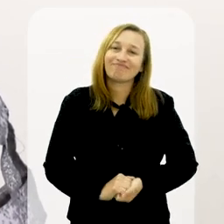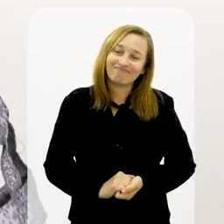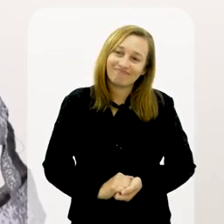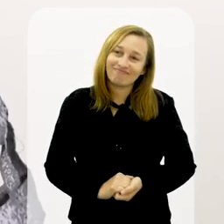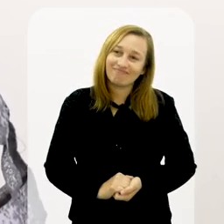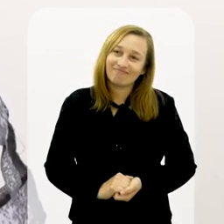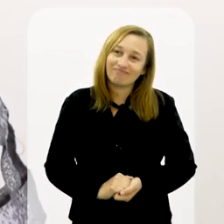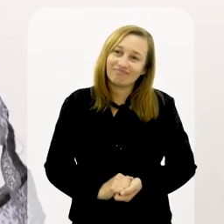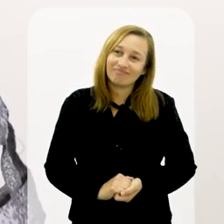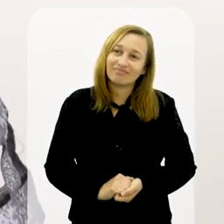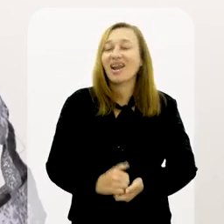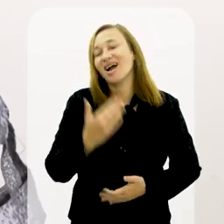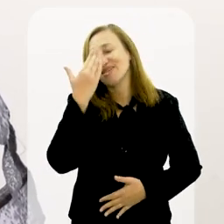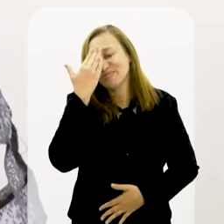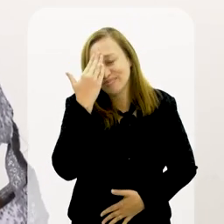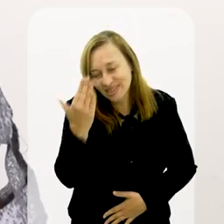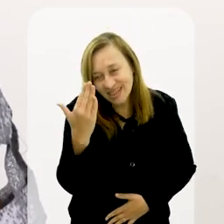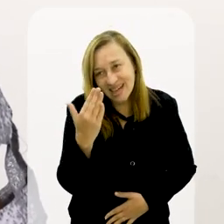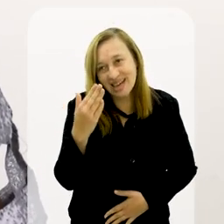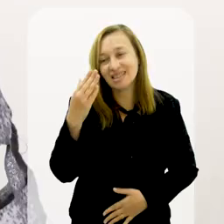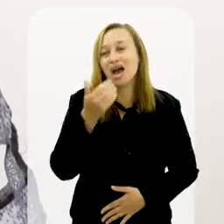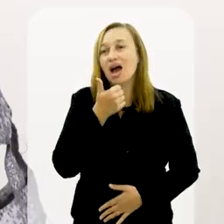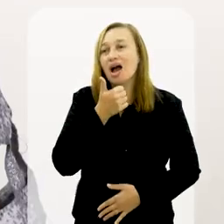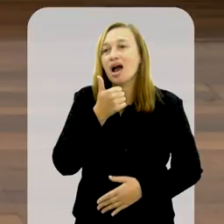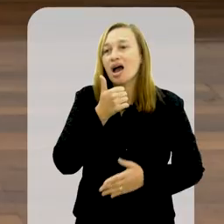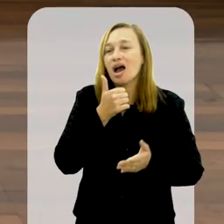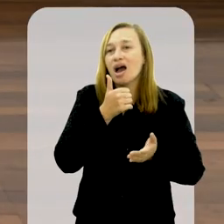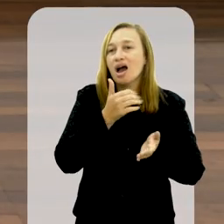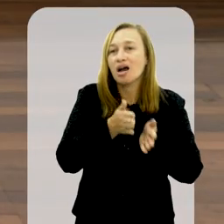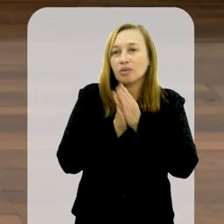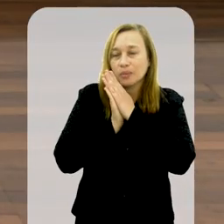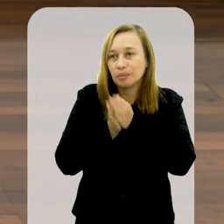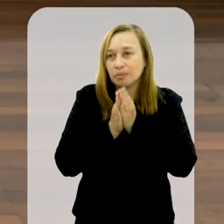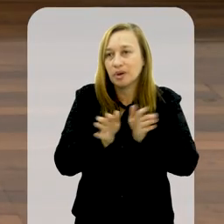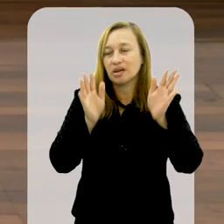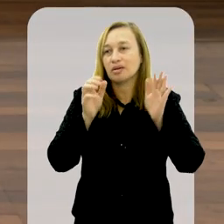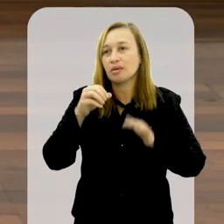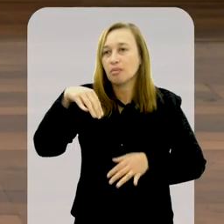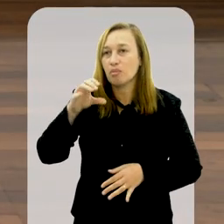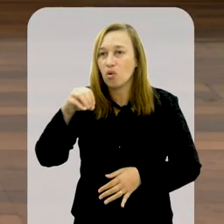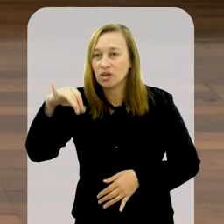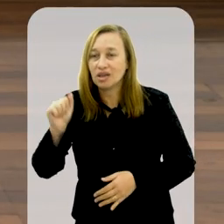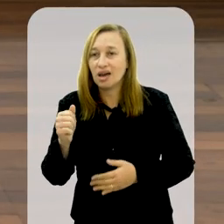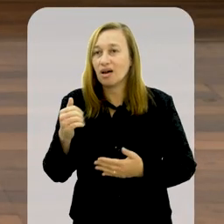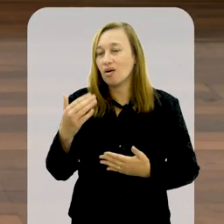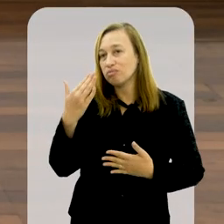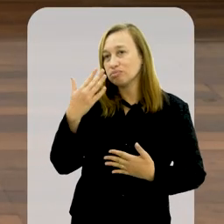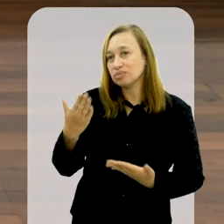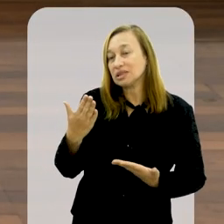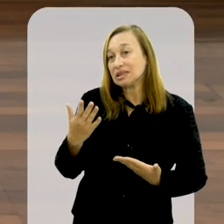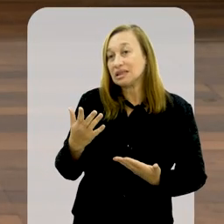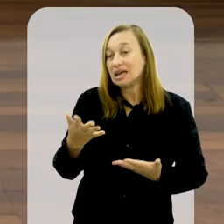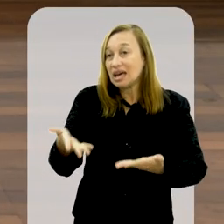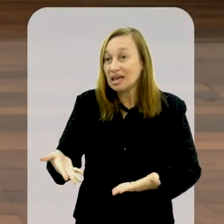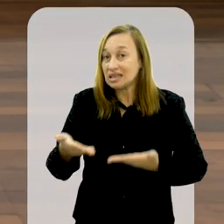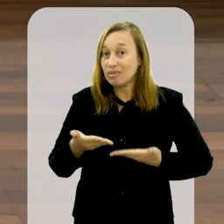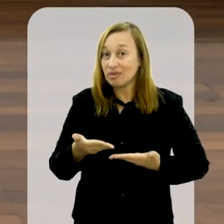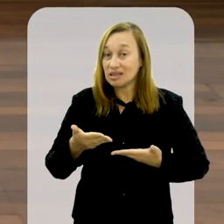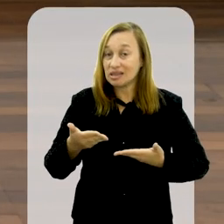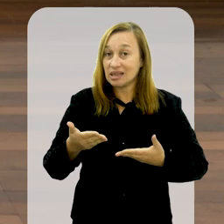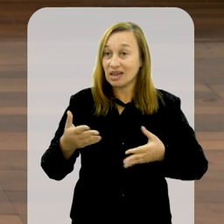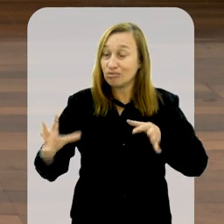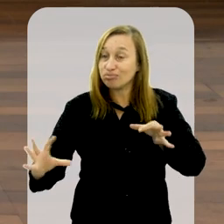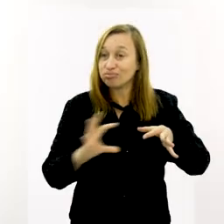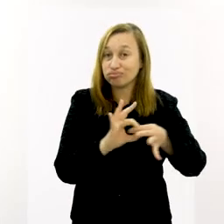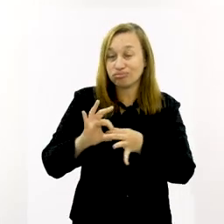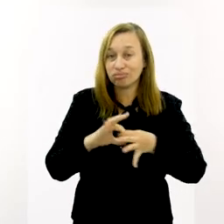e acalma seu coração. Muito obrigada, Mônica. Foi um prazer recebê-la aqui no Religare.